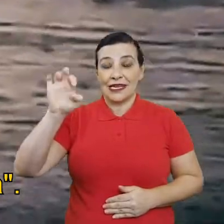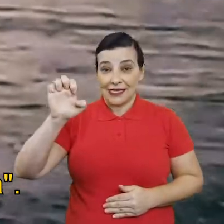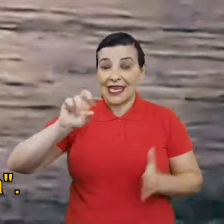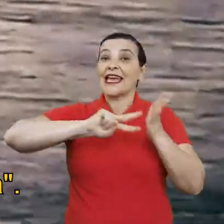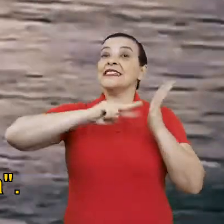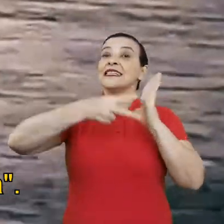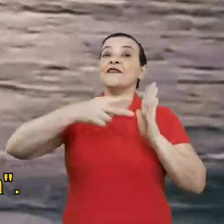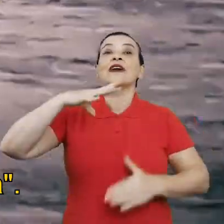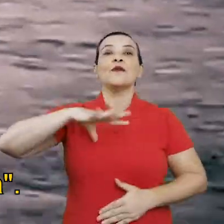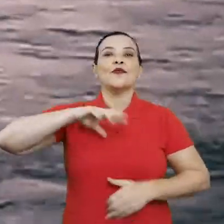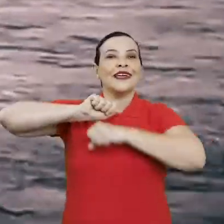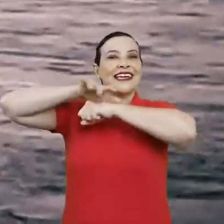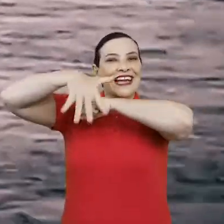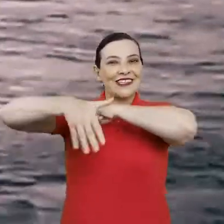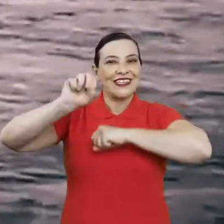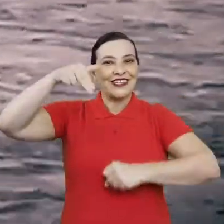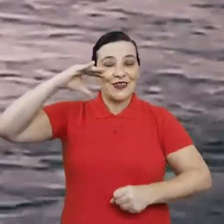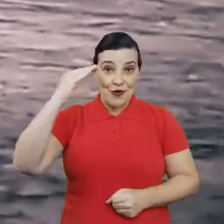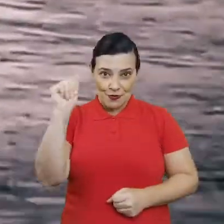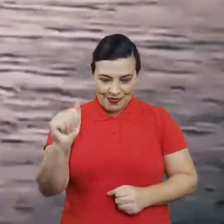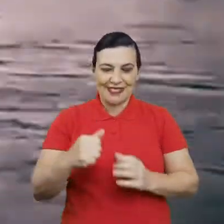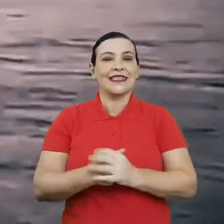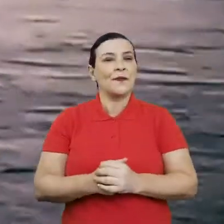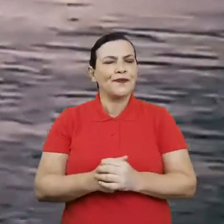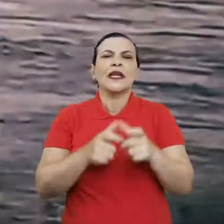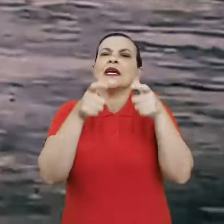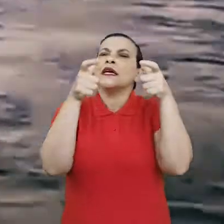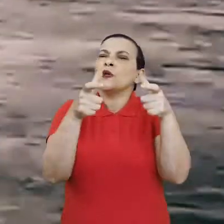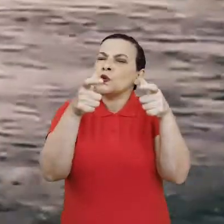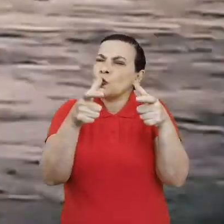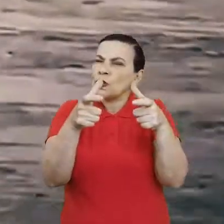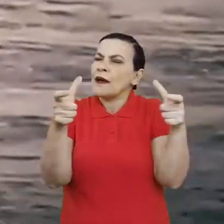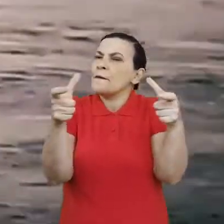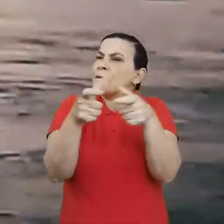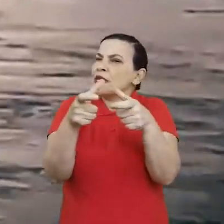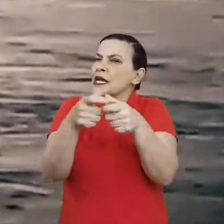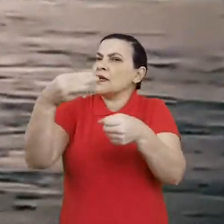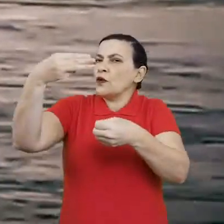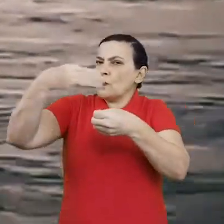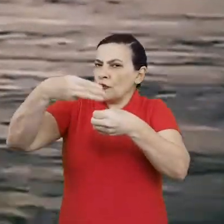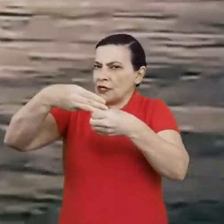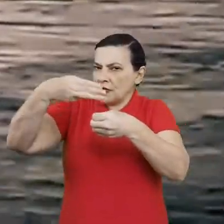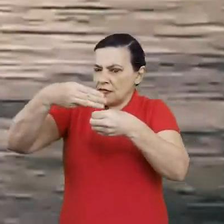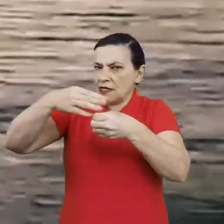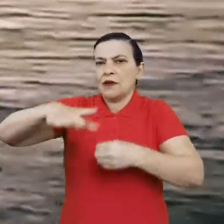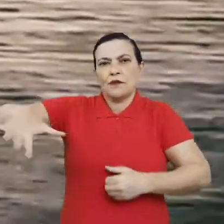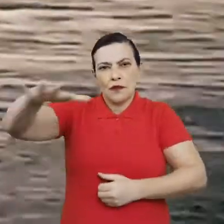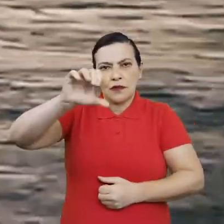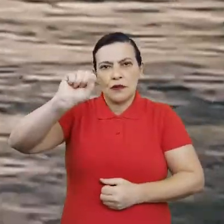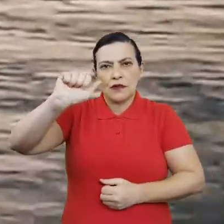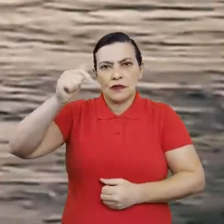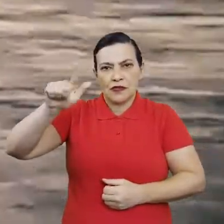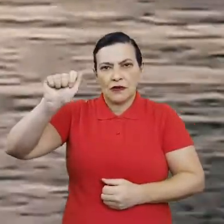Cachoeira da Onça. Iauaretê é um pequeno distrito pertencente ao município de São Gabriel da Cachoeira,